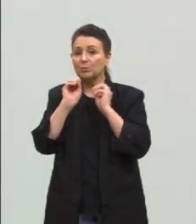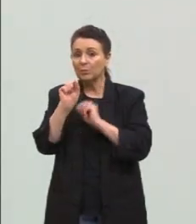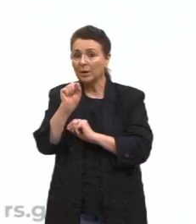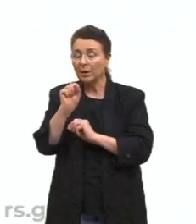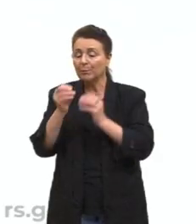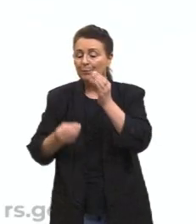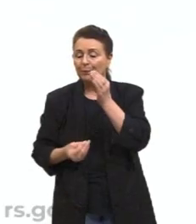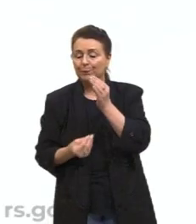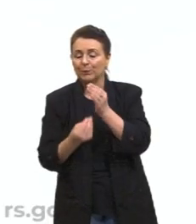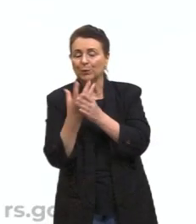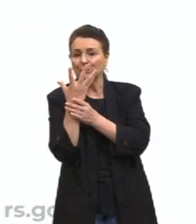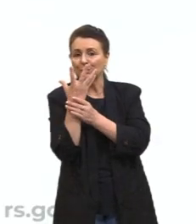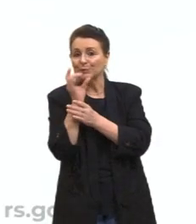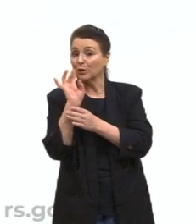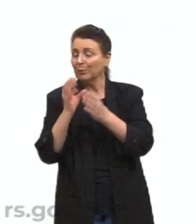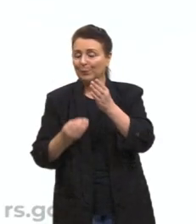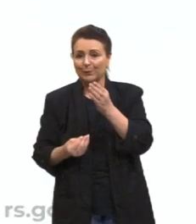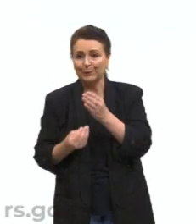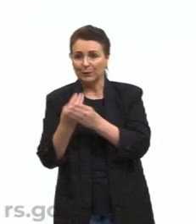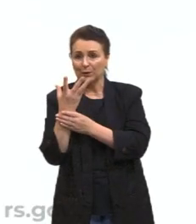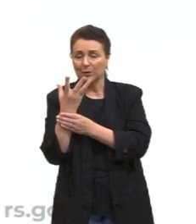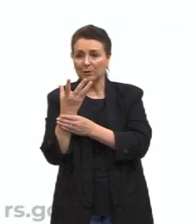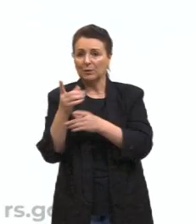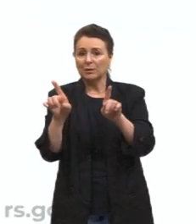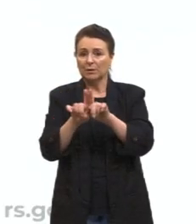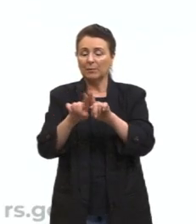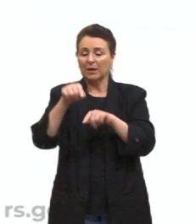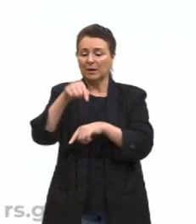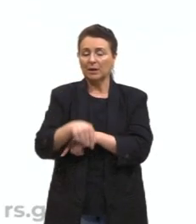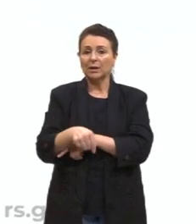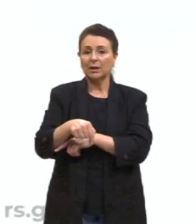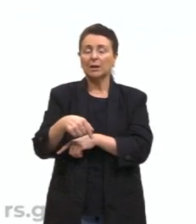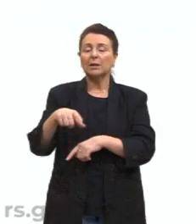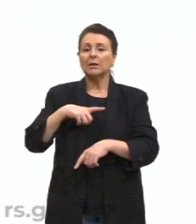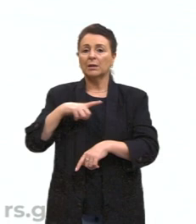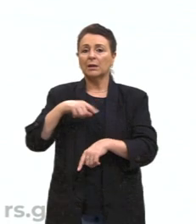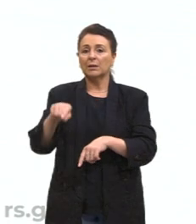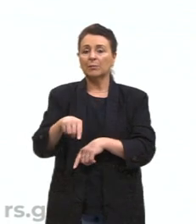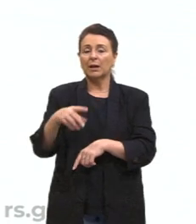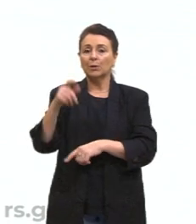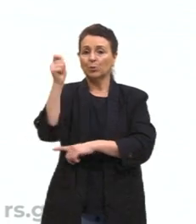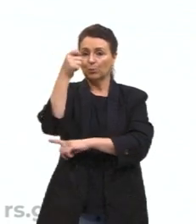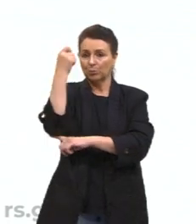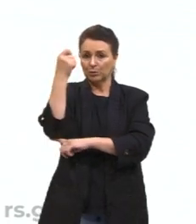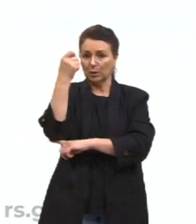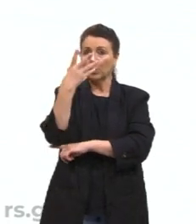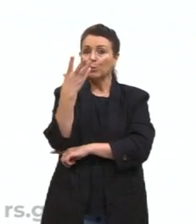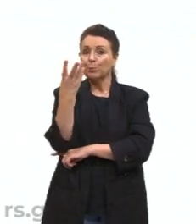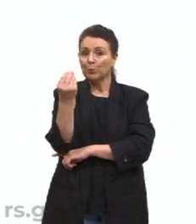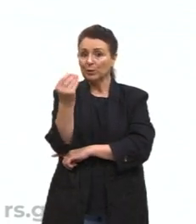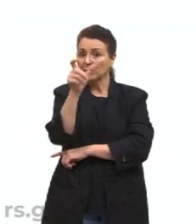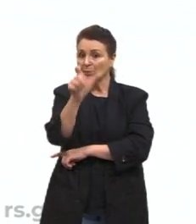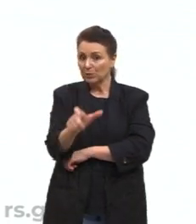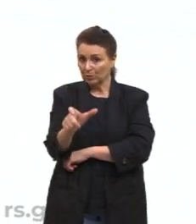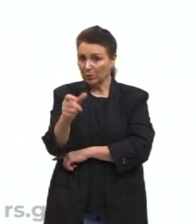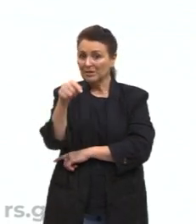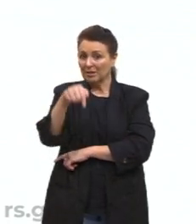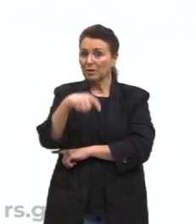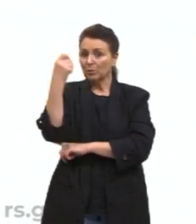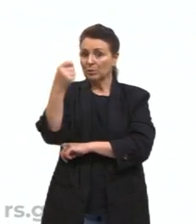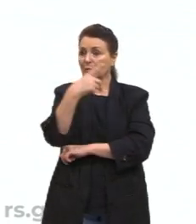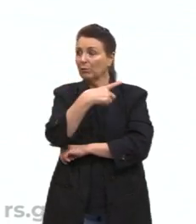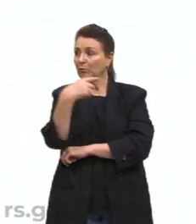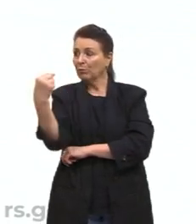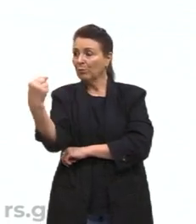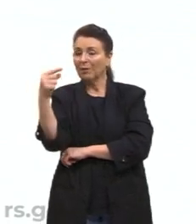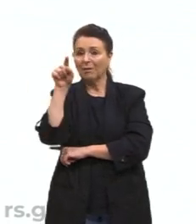muito povoada por gaúchos. É, também tem essa questão, foi muitos gaúchos com esse pensamento de produção,